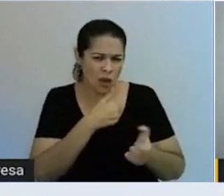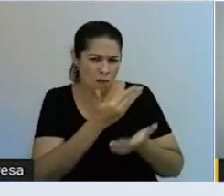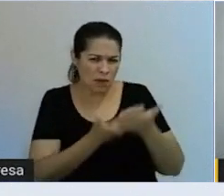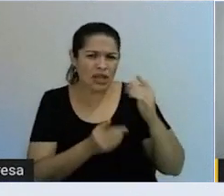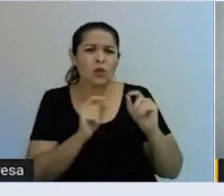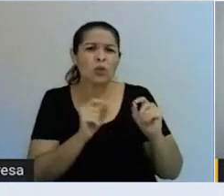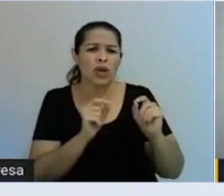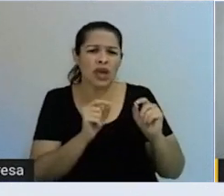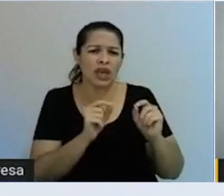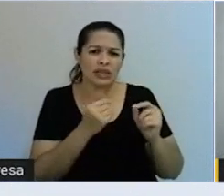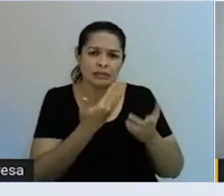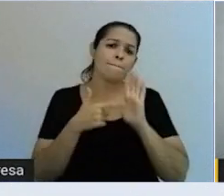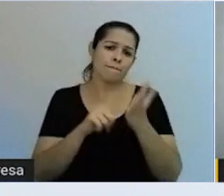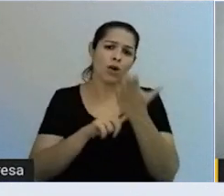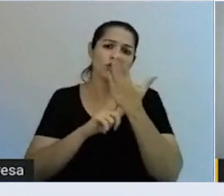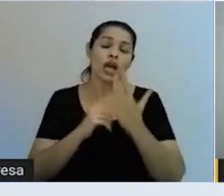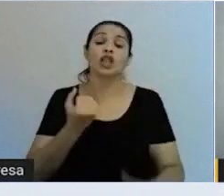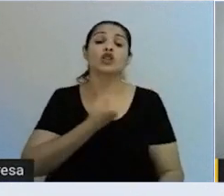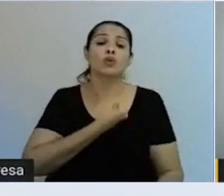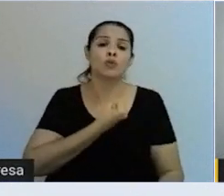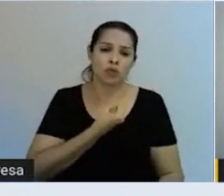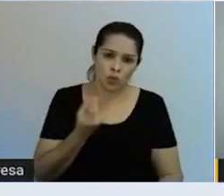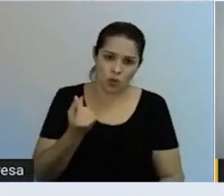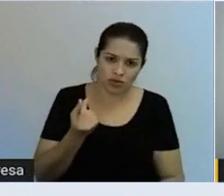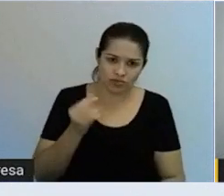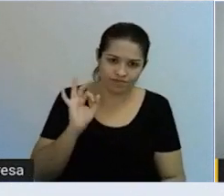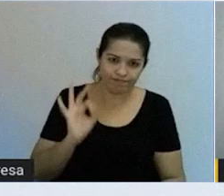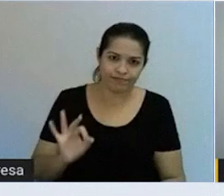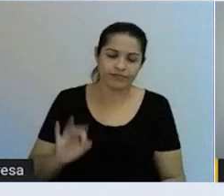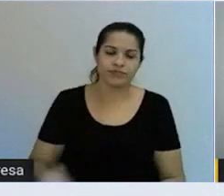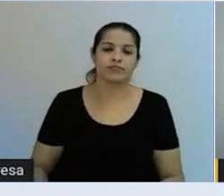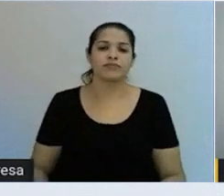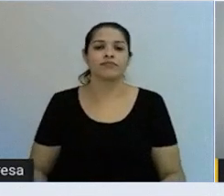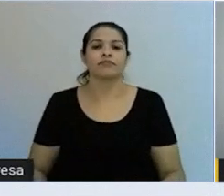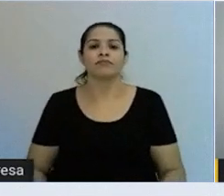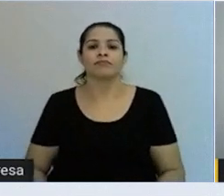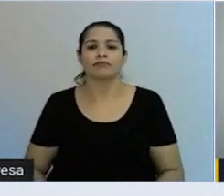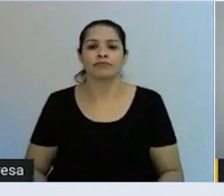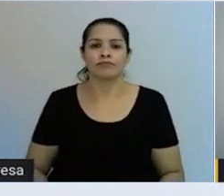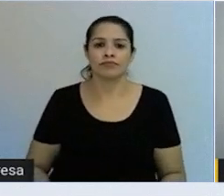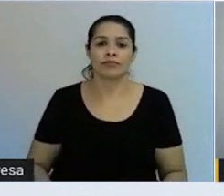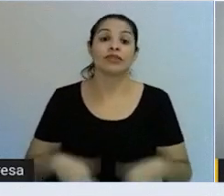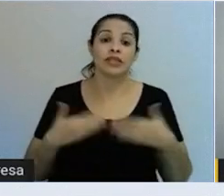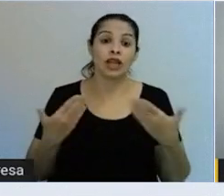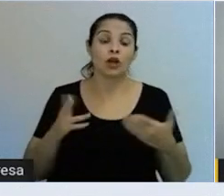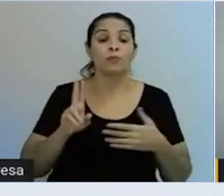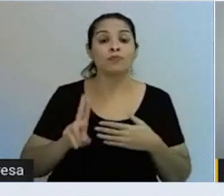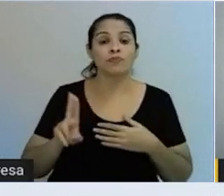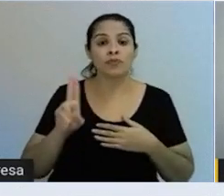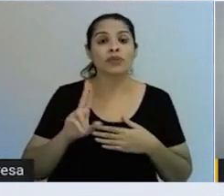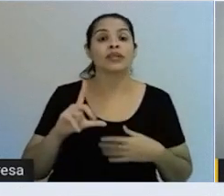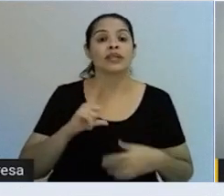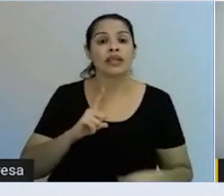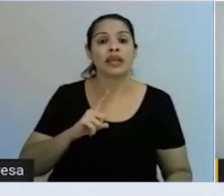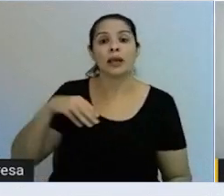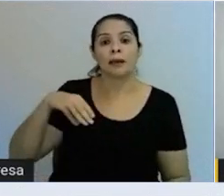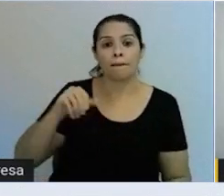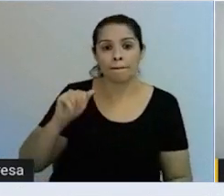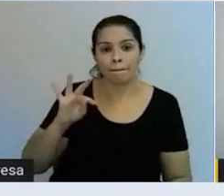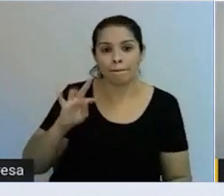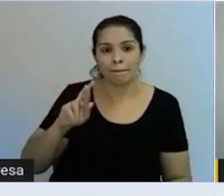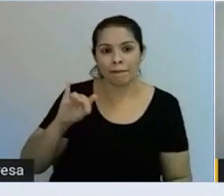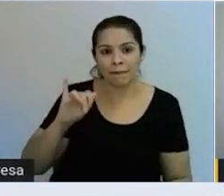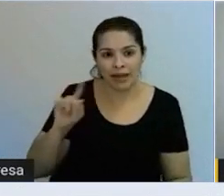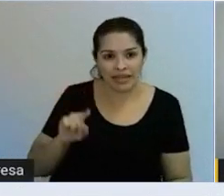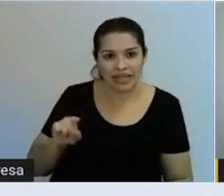perdas? Ele vai ter que colocar valores. Para isso, eles usam lá aquela matriz, matriz A. Na realidade, ele vai de A